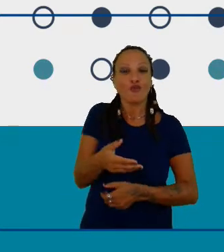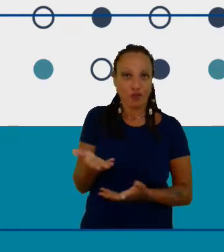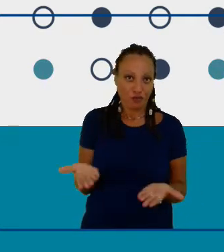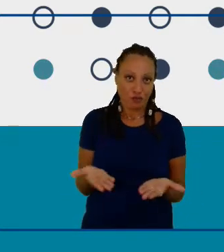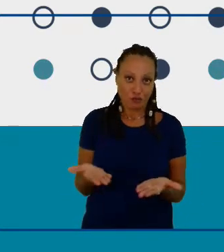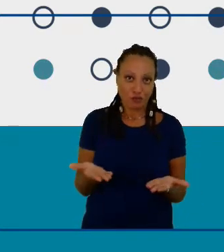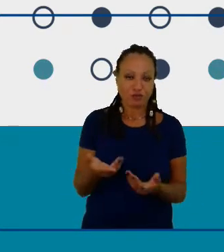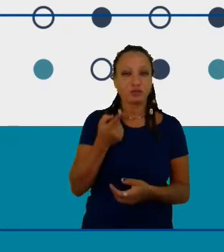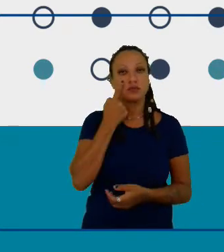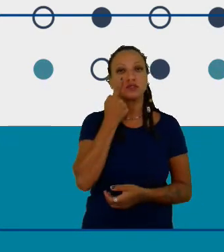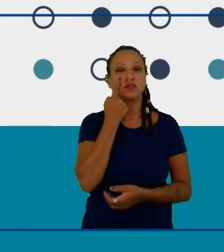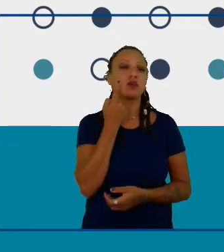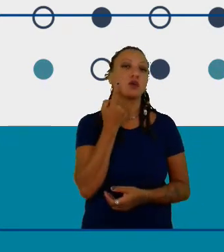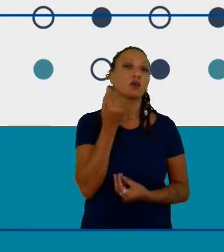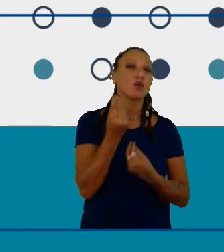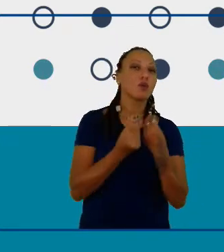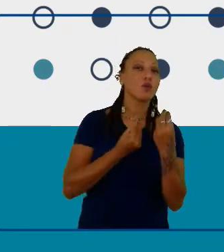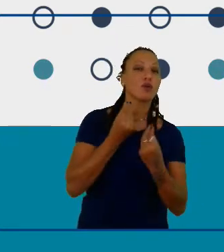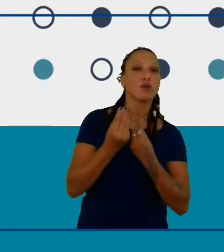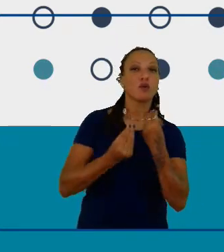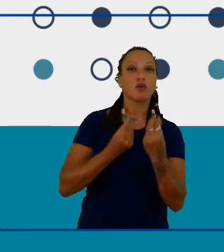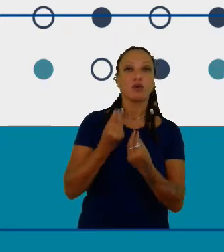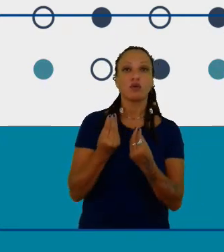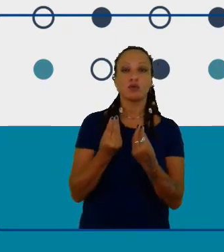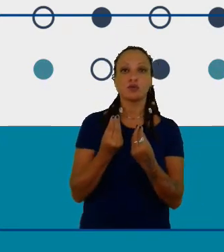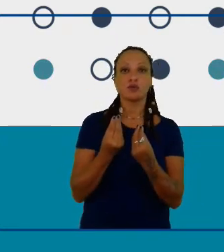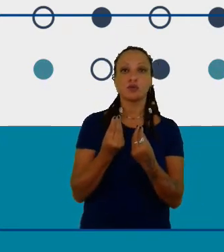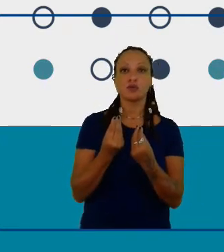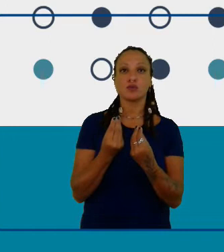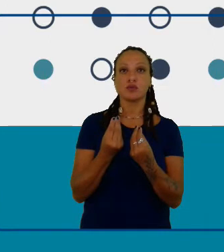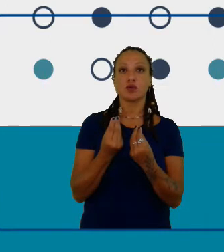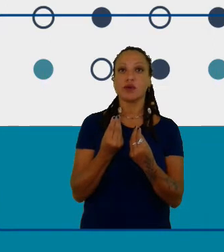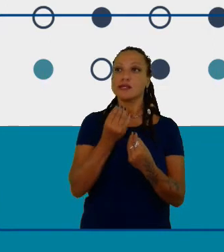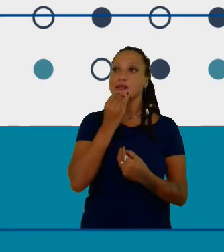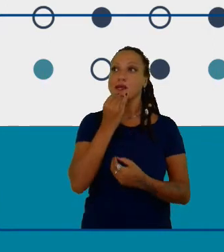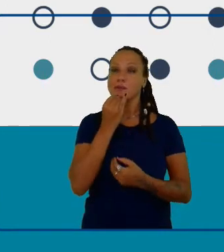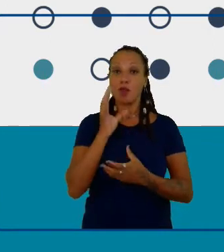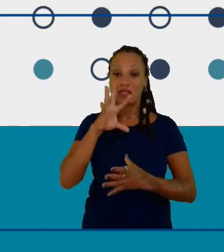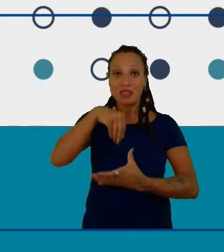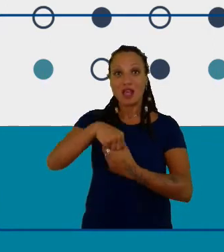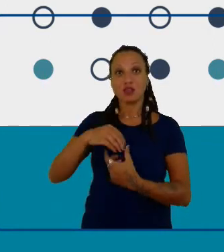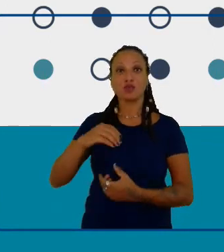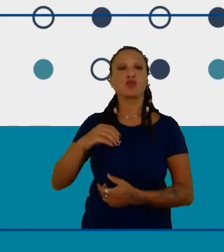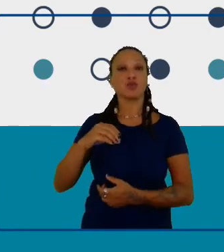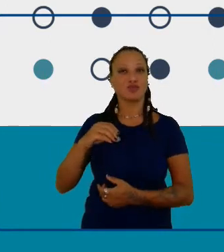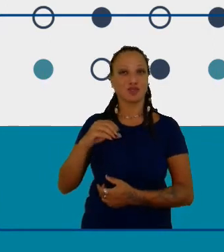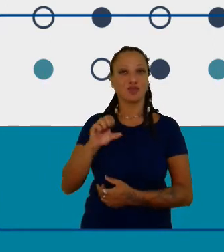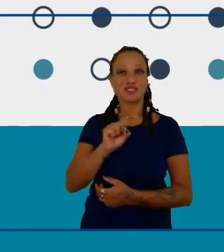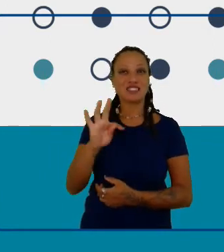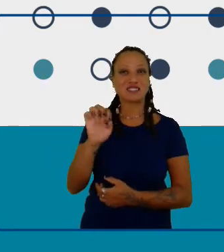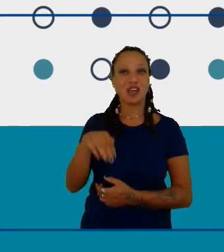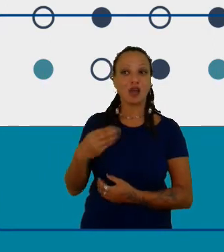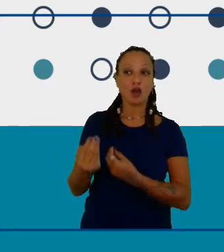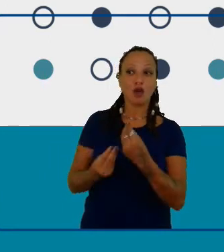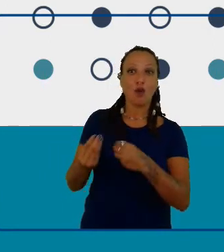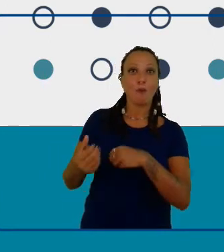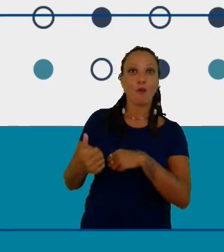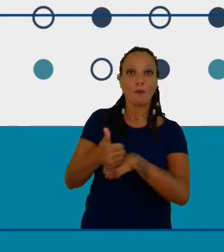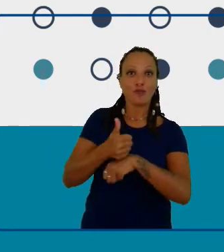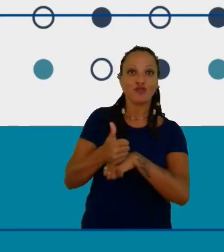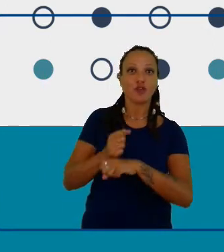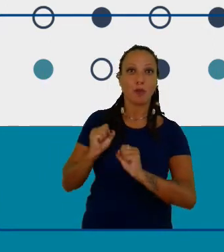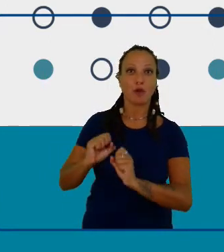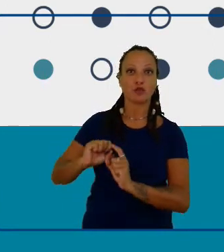como é que a gente coloca as habilidades de carreira dentro dos clubes e como é que a gente mede o